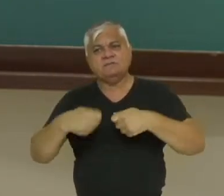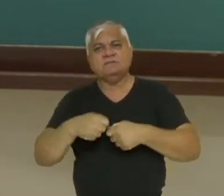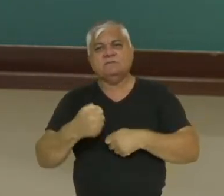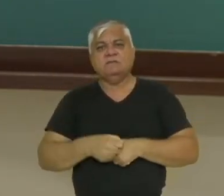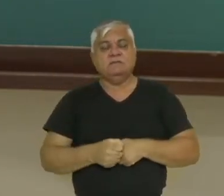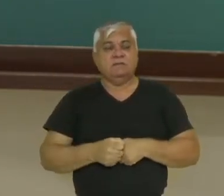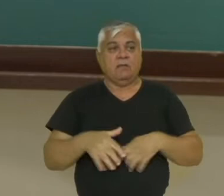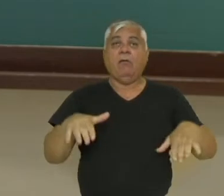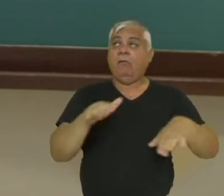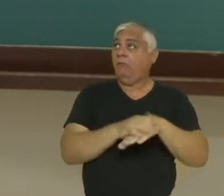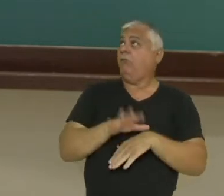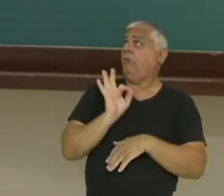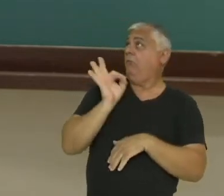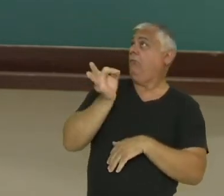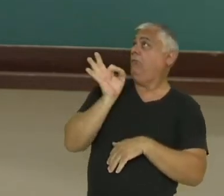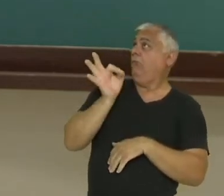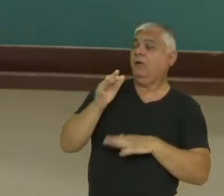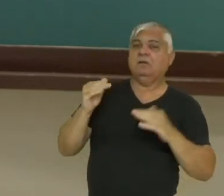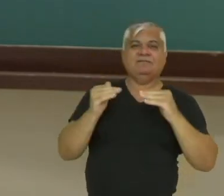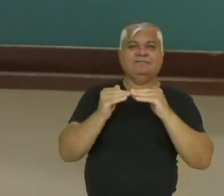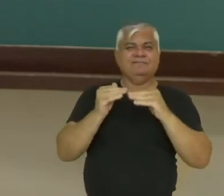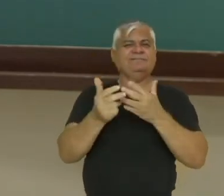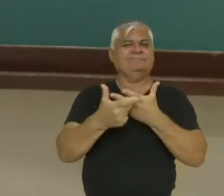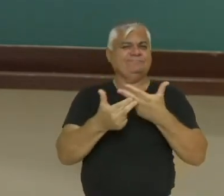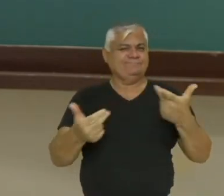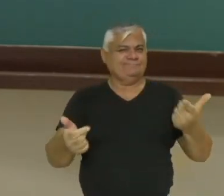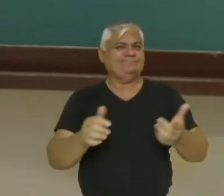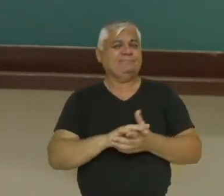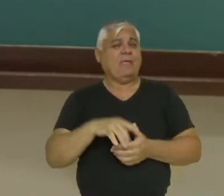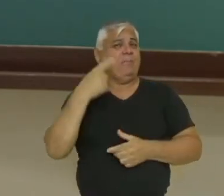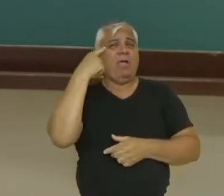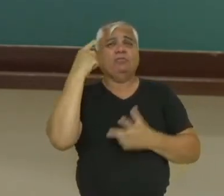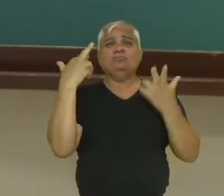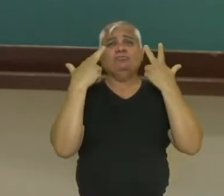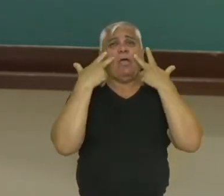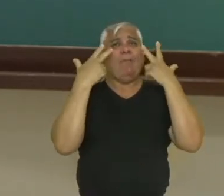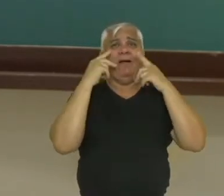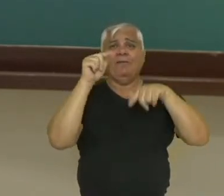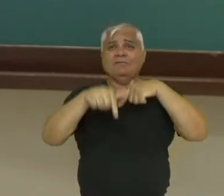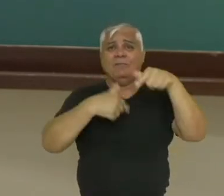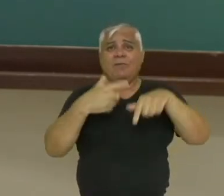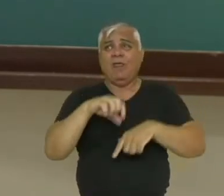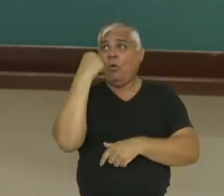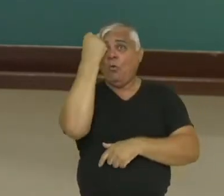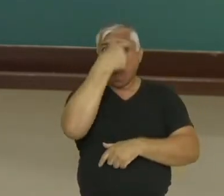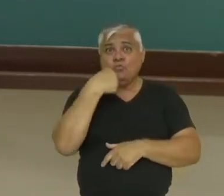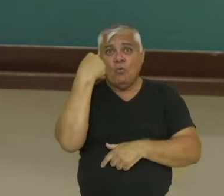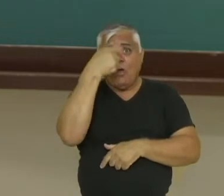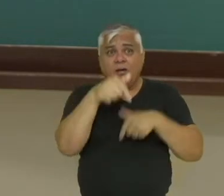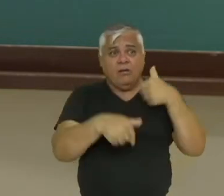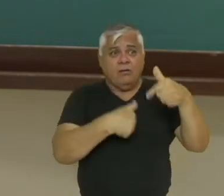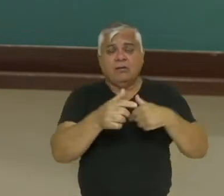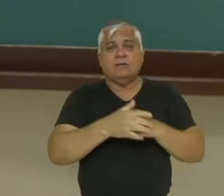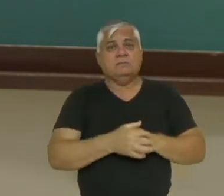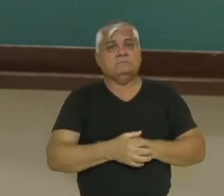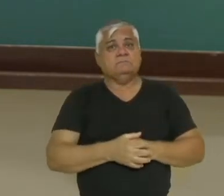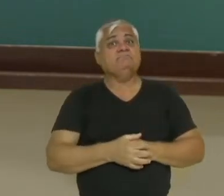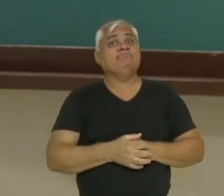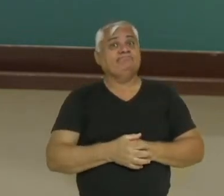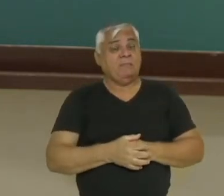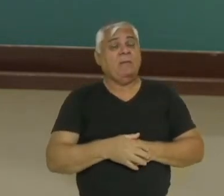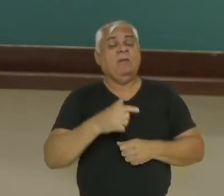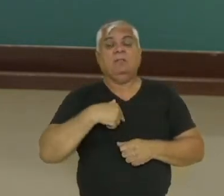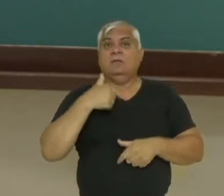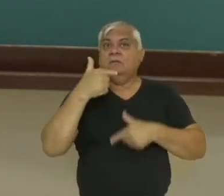várias outras coisas. E a gente vai achar que isso é normal, mas a realidade é que nós trabalhamos